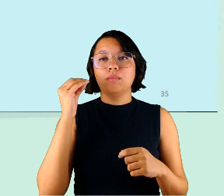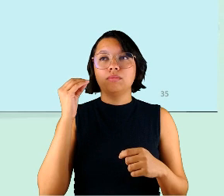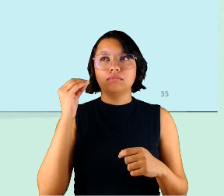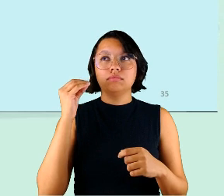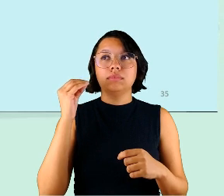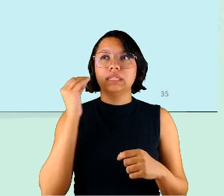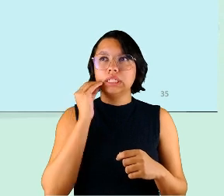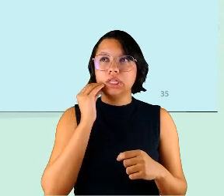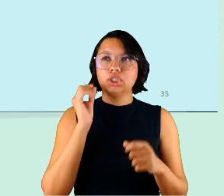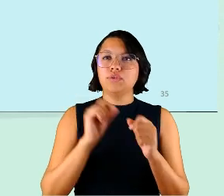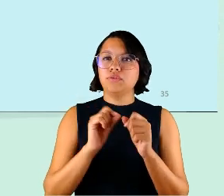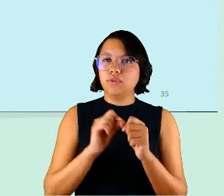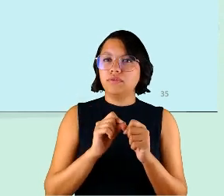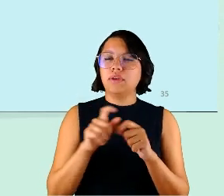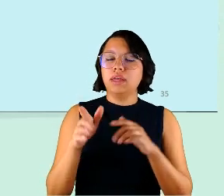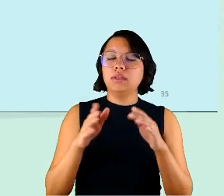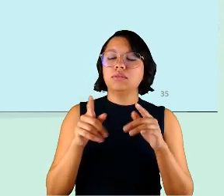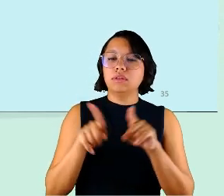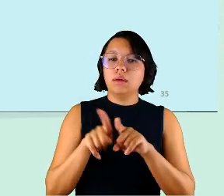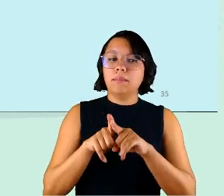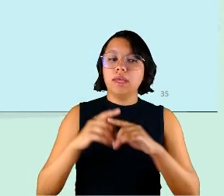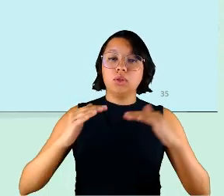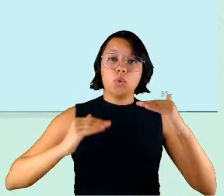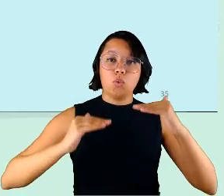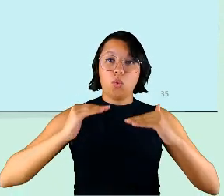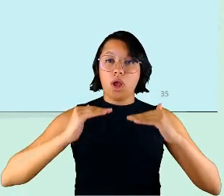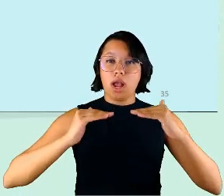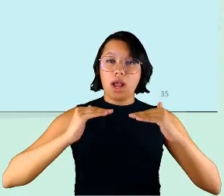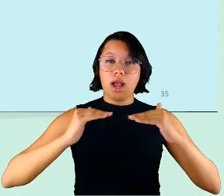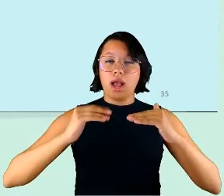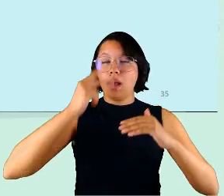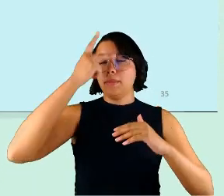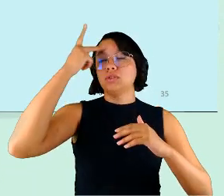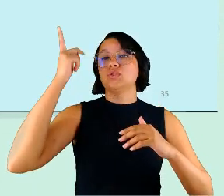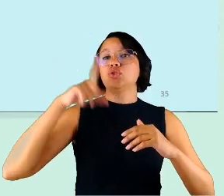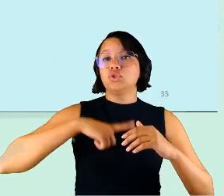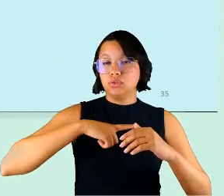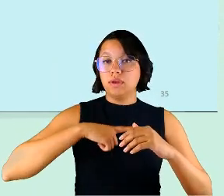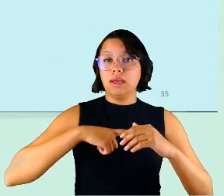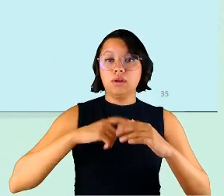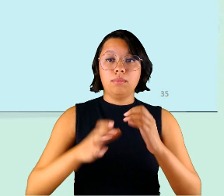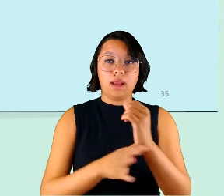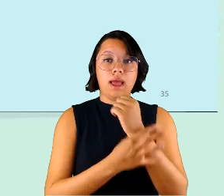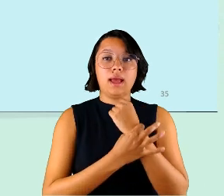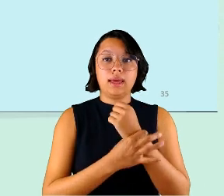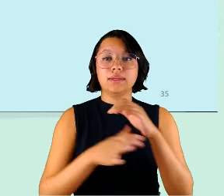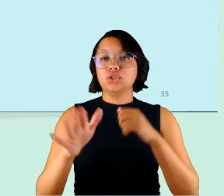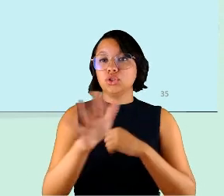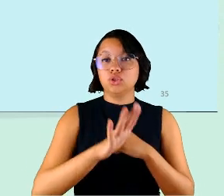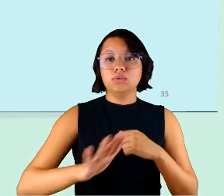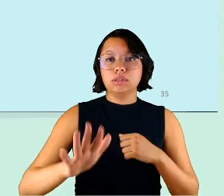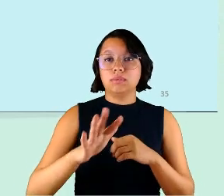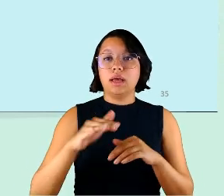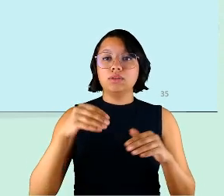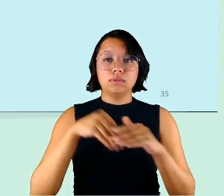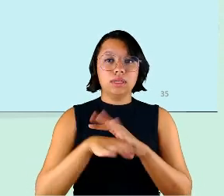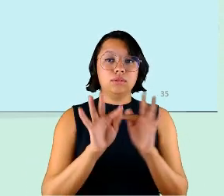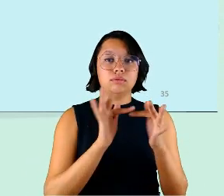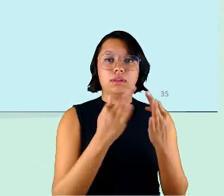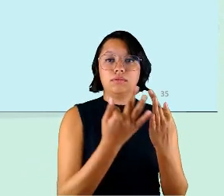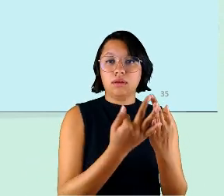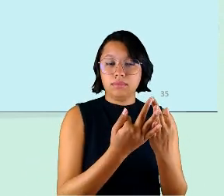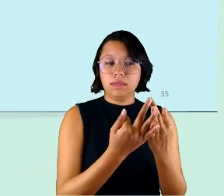do equilíbrio que essas pessoas tiveram que ter para garantir né que o espaço dentro da família